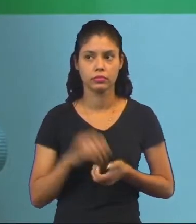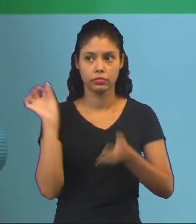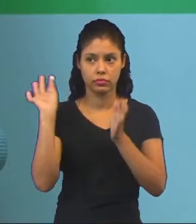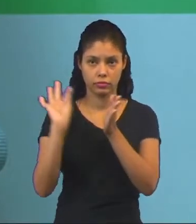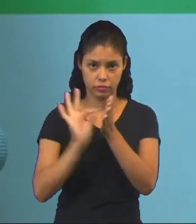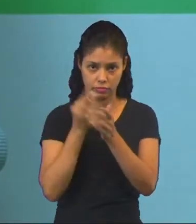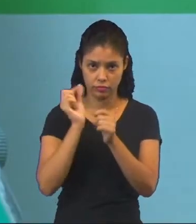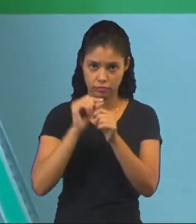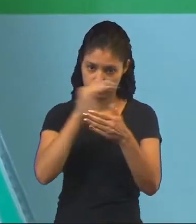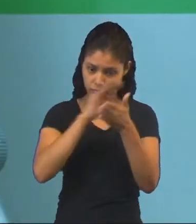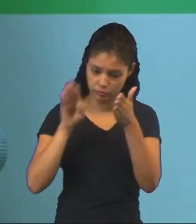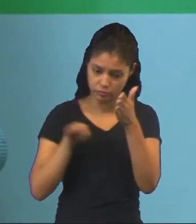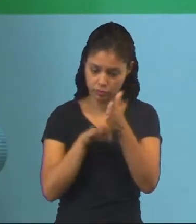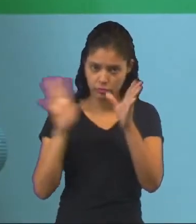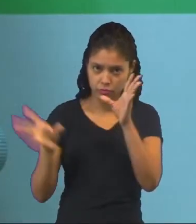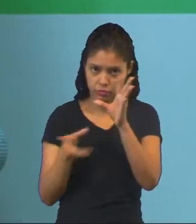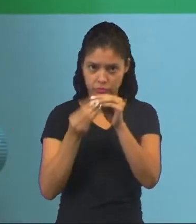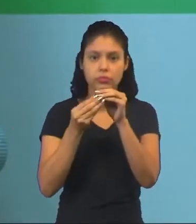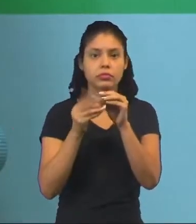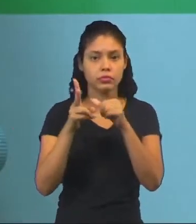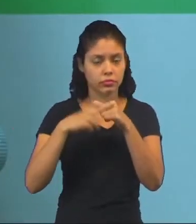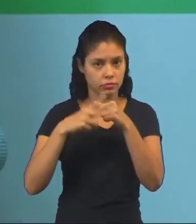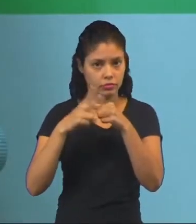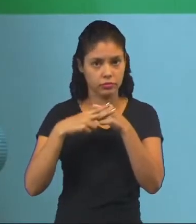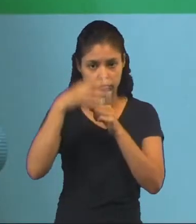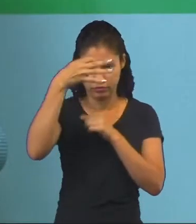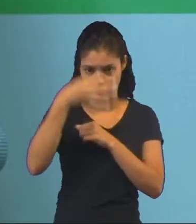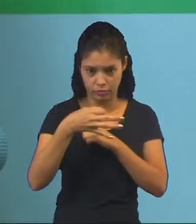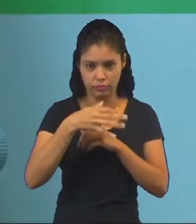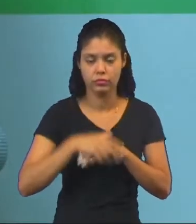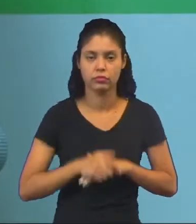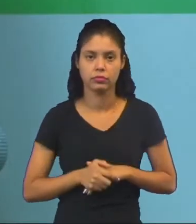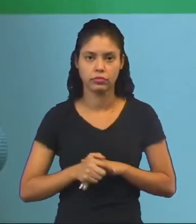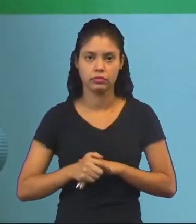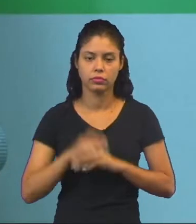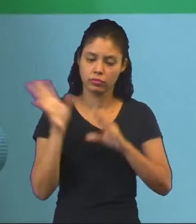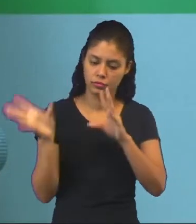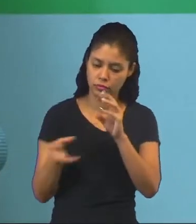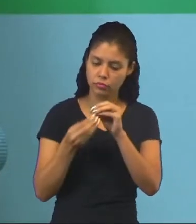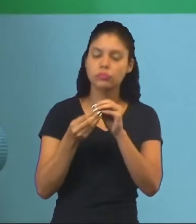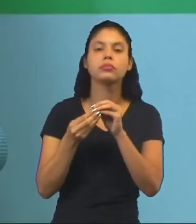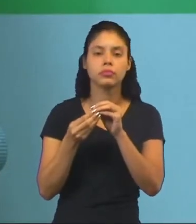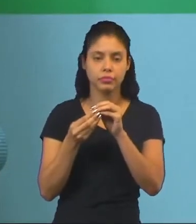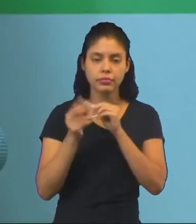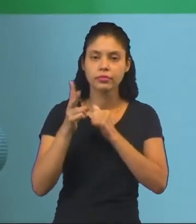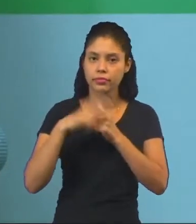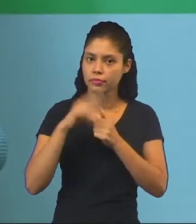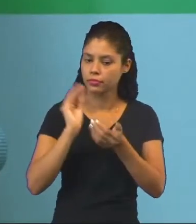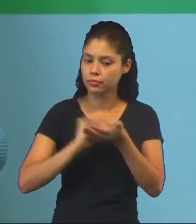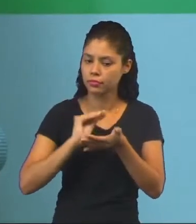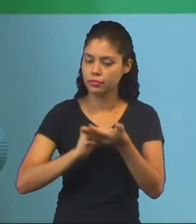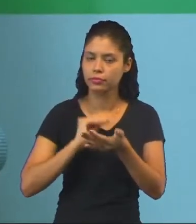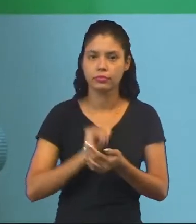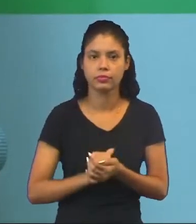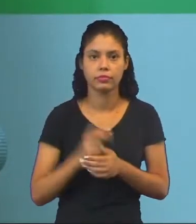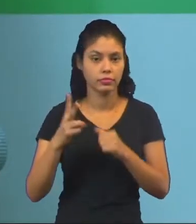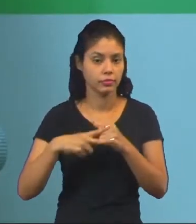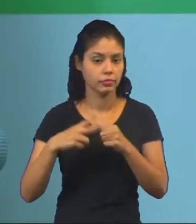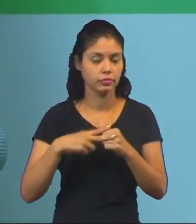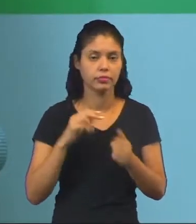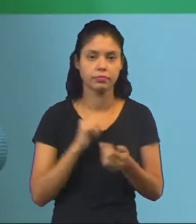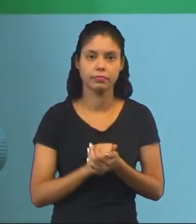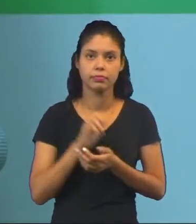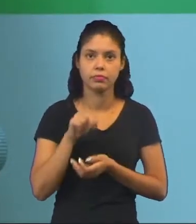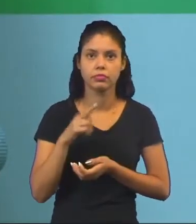Realizar a atividade abaixo, completando com os verbos corretamente. Então, a gente vai completar com os verbos que estão faltando, verbos de